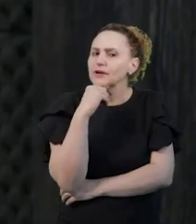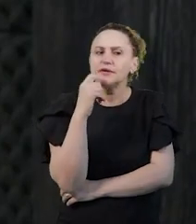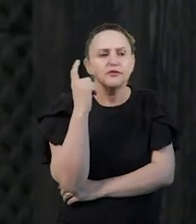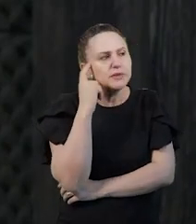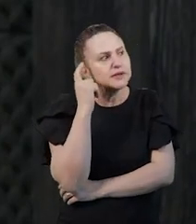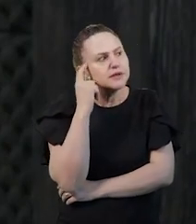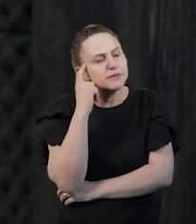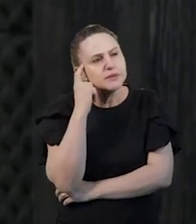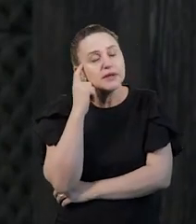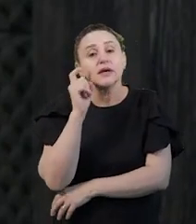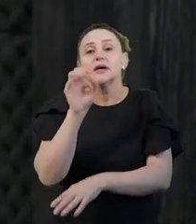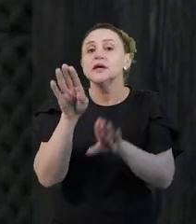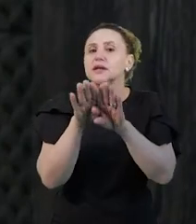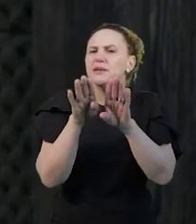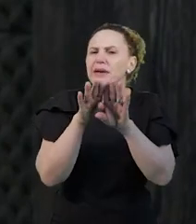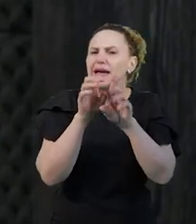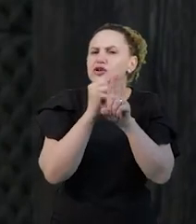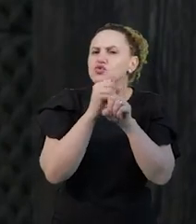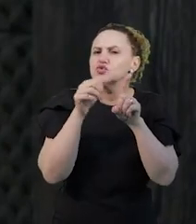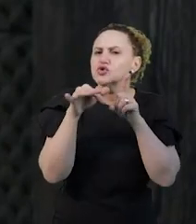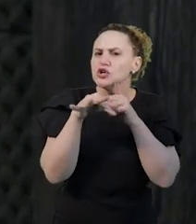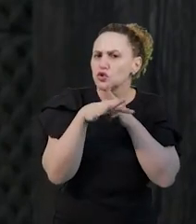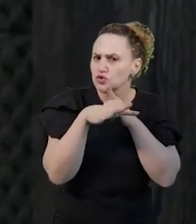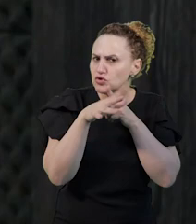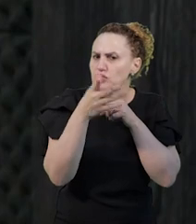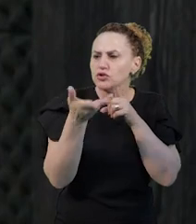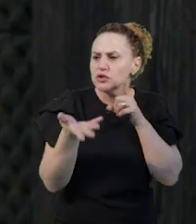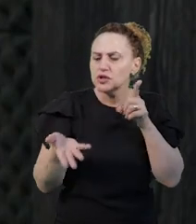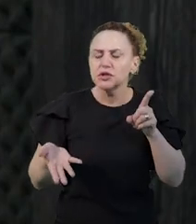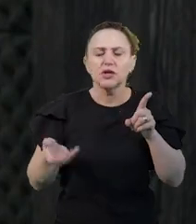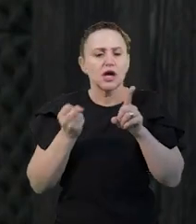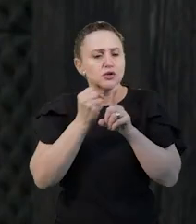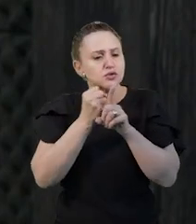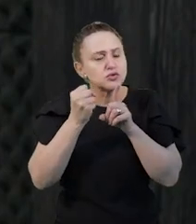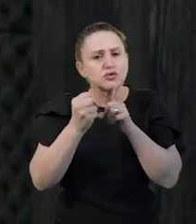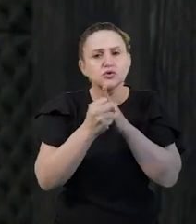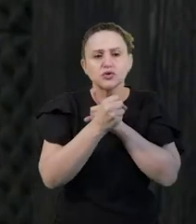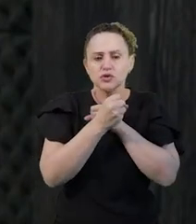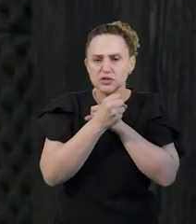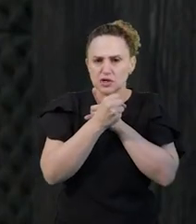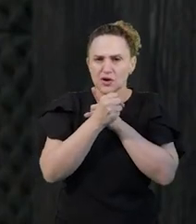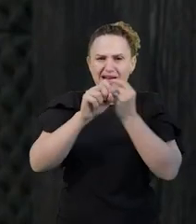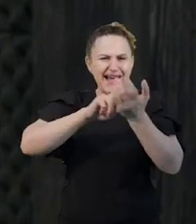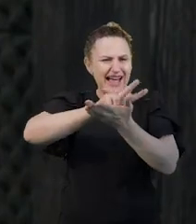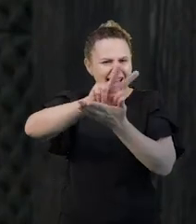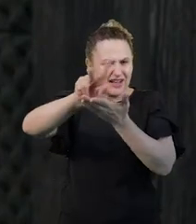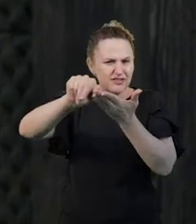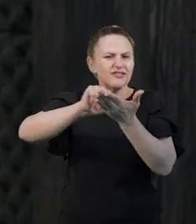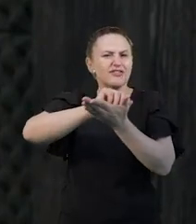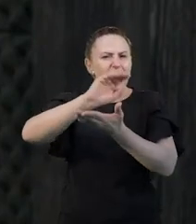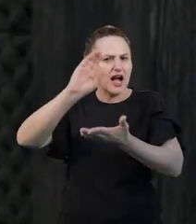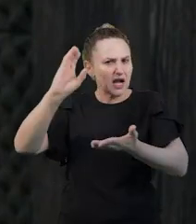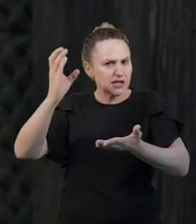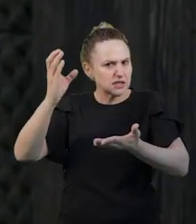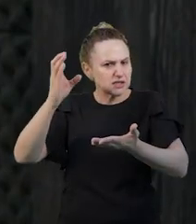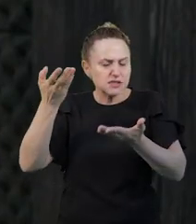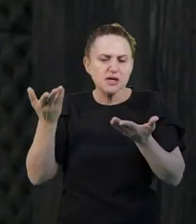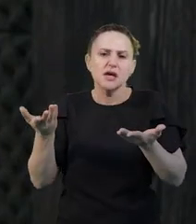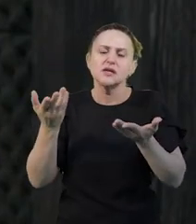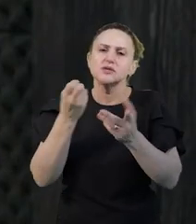sociologia, das ciências sociais de um modo geral, mas chamo de sociologia as várias áreas das ciências sociais,